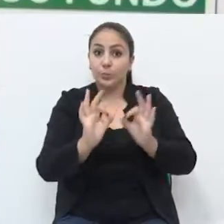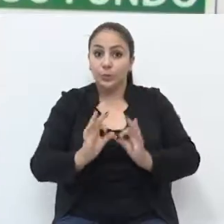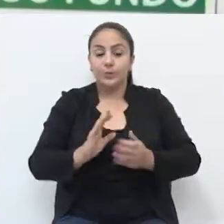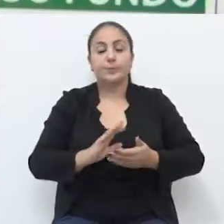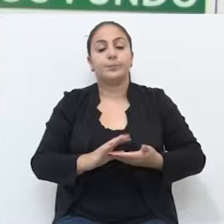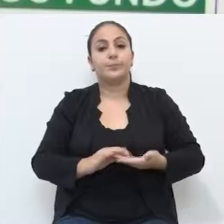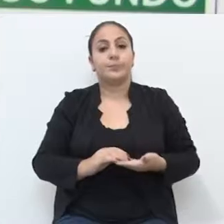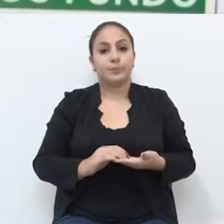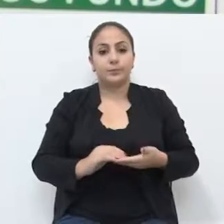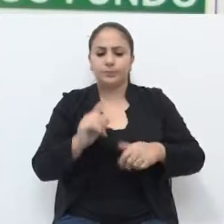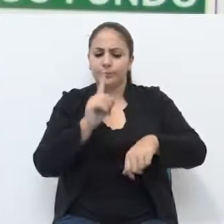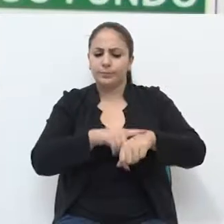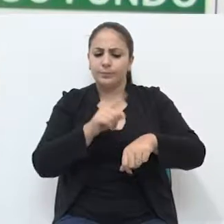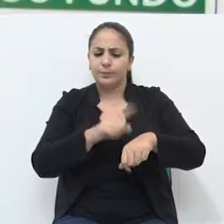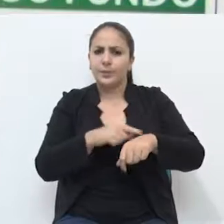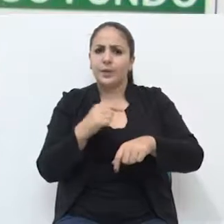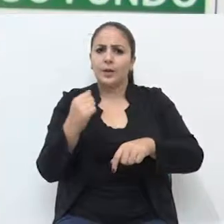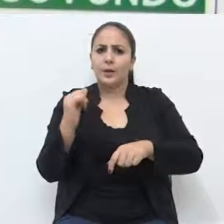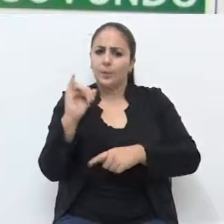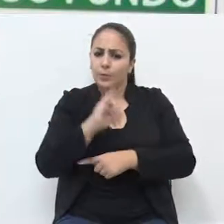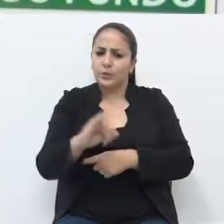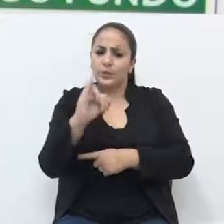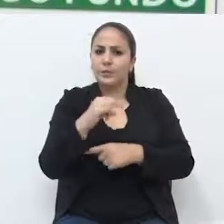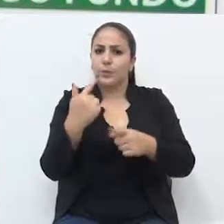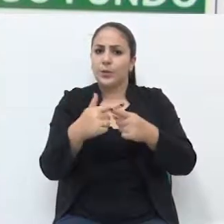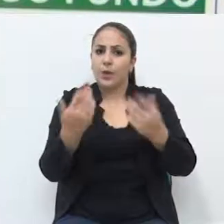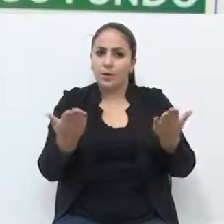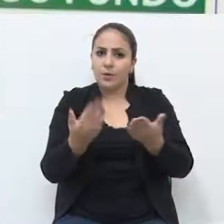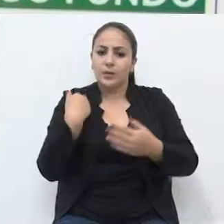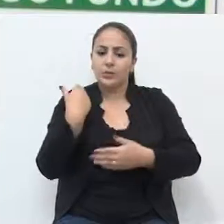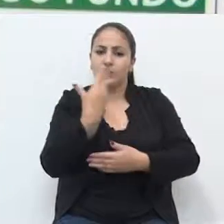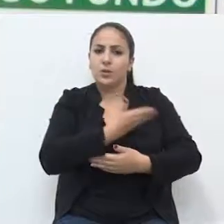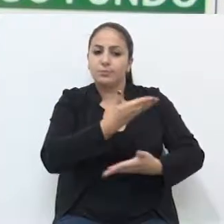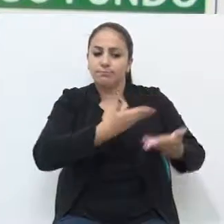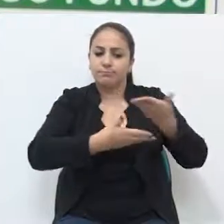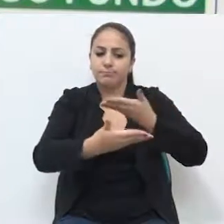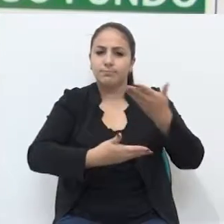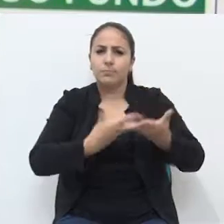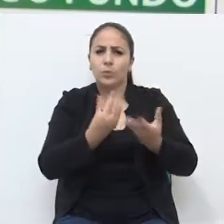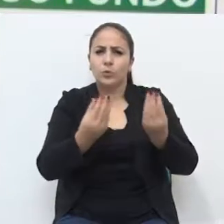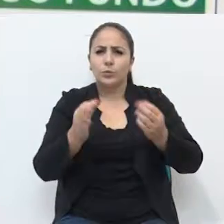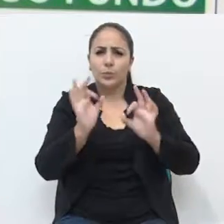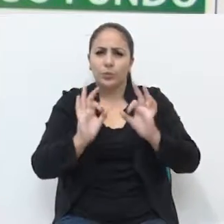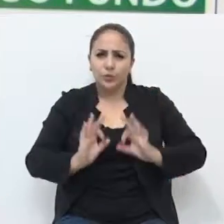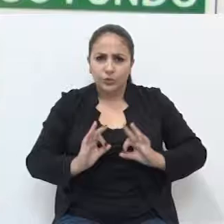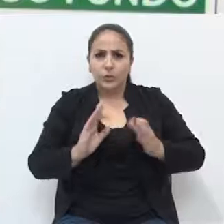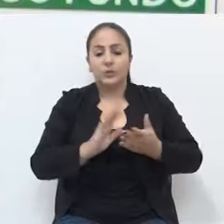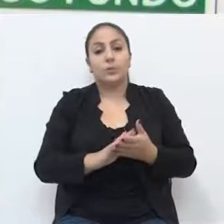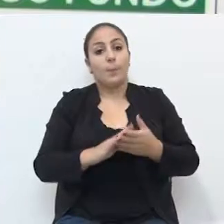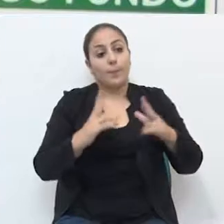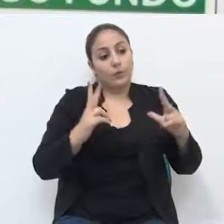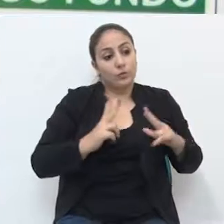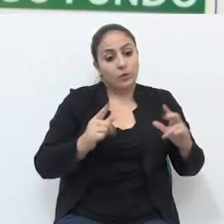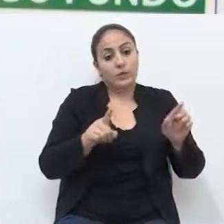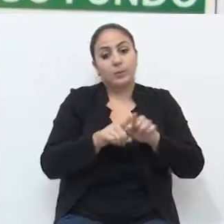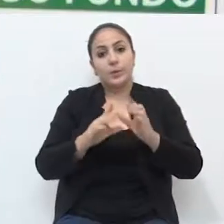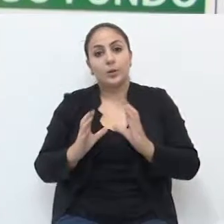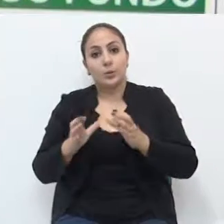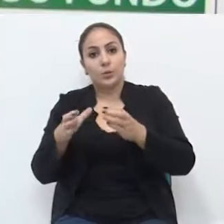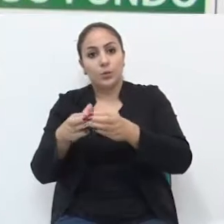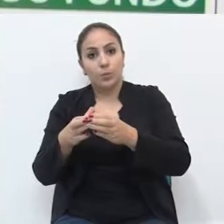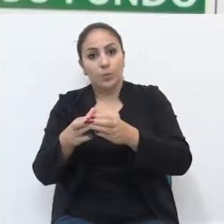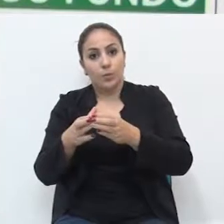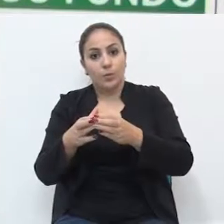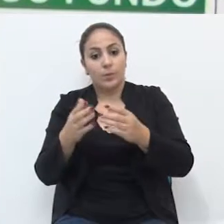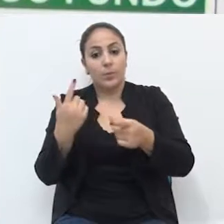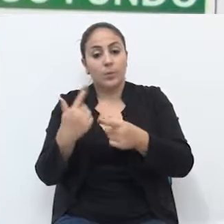É um momento importante porque vamos, a partir de agora, contemplar muitos projetos individuais e coletivos